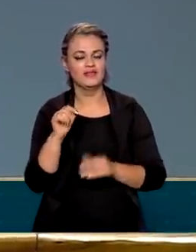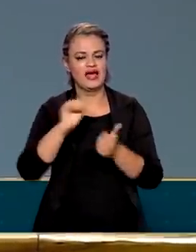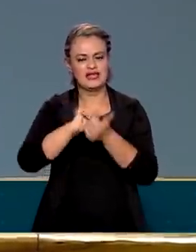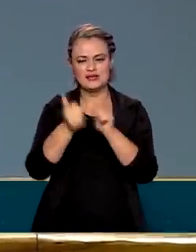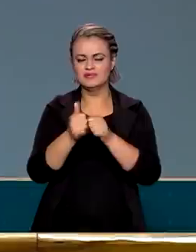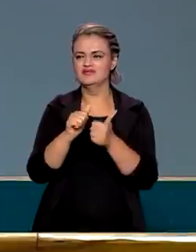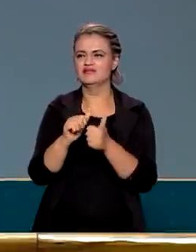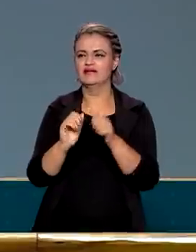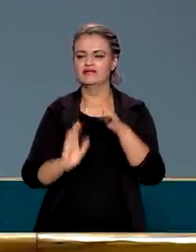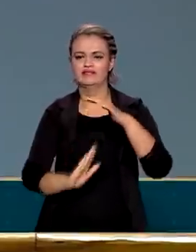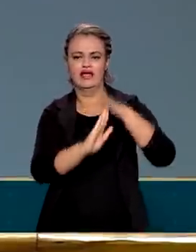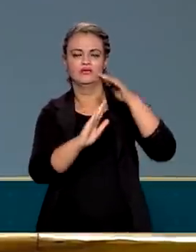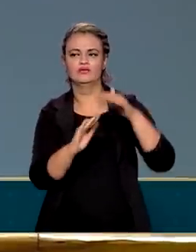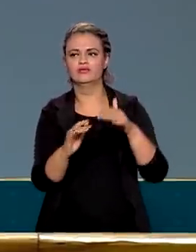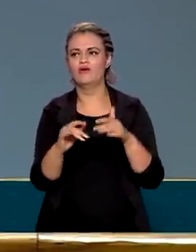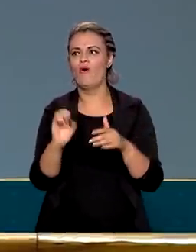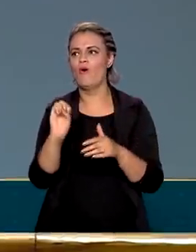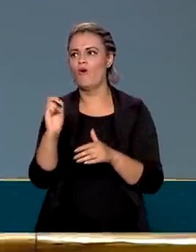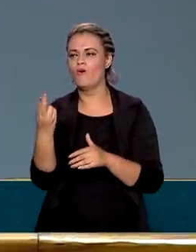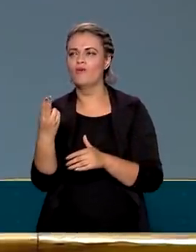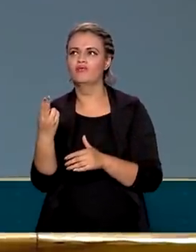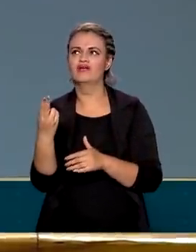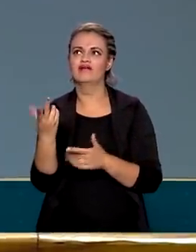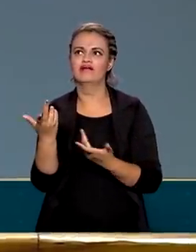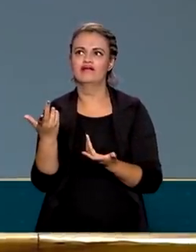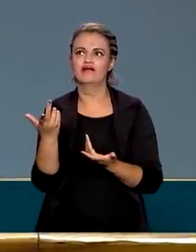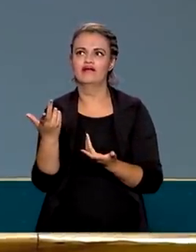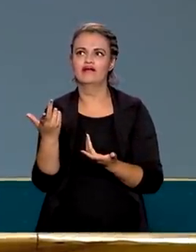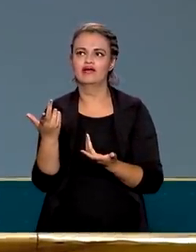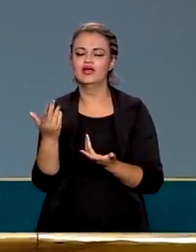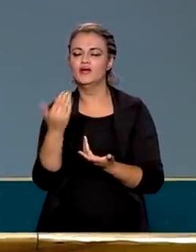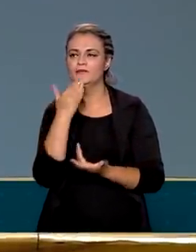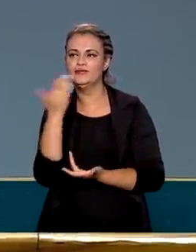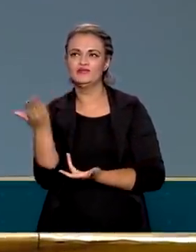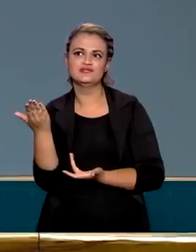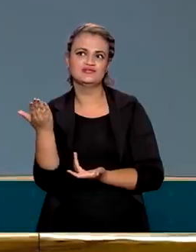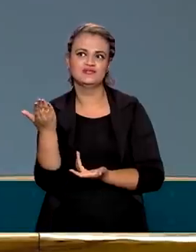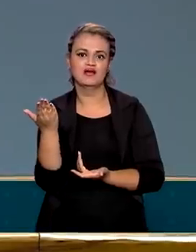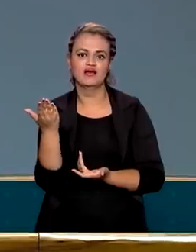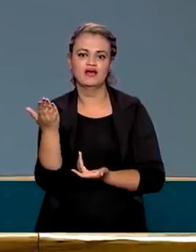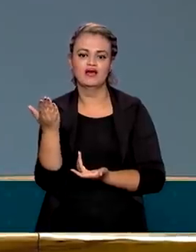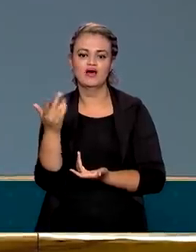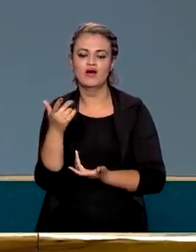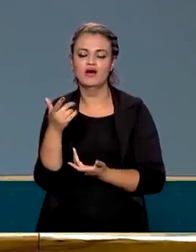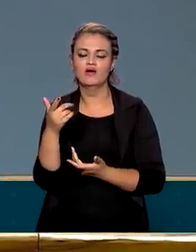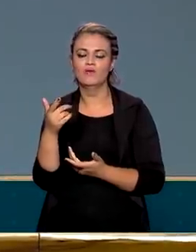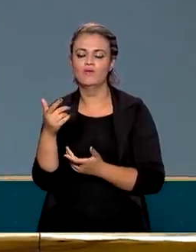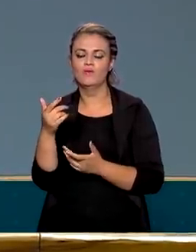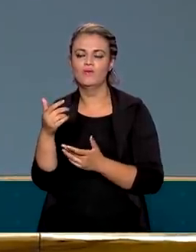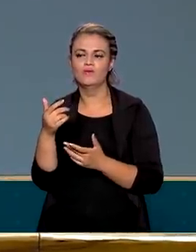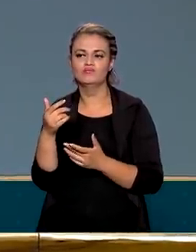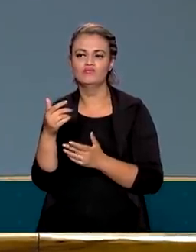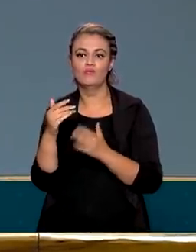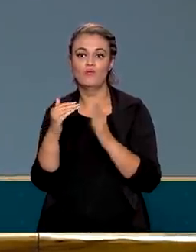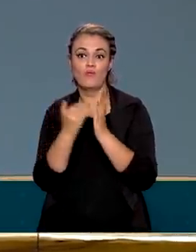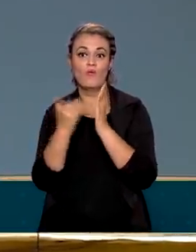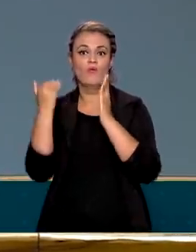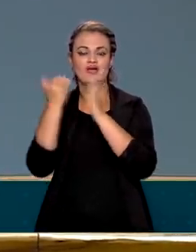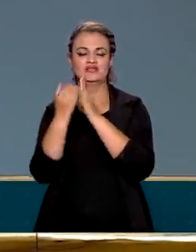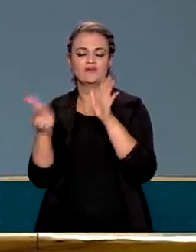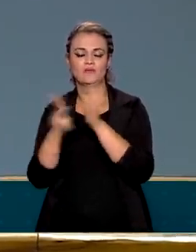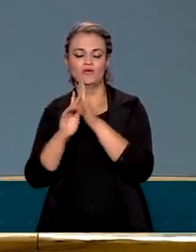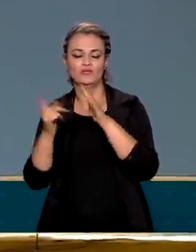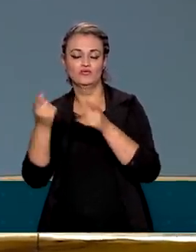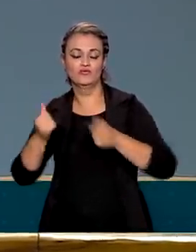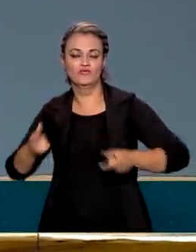flexibilizar teto, não é confortável para a economia pedir um waiver extra-teto, mas nós estamos falando